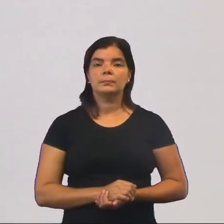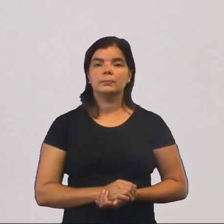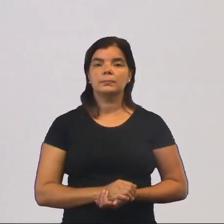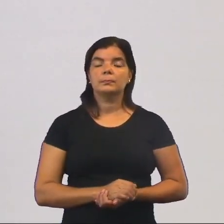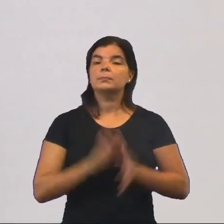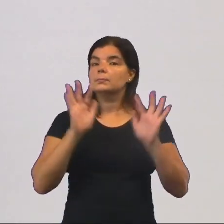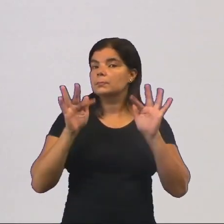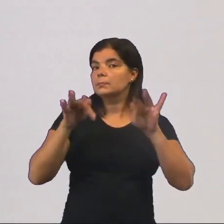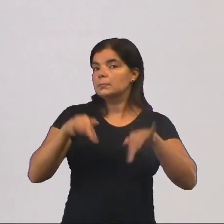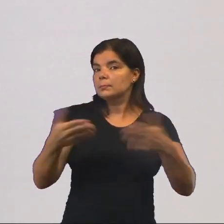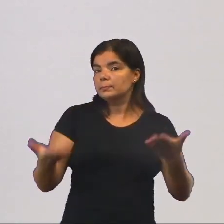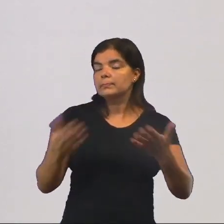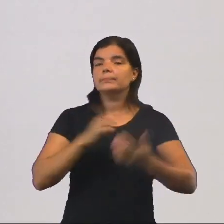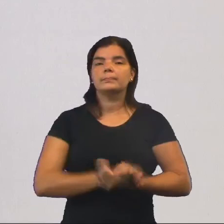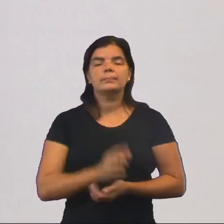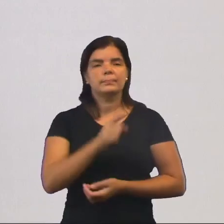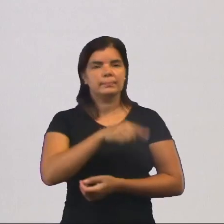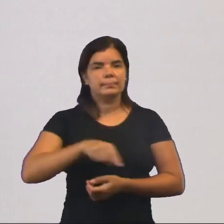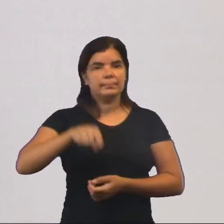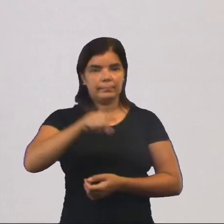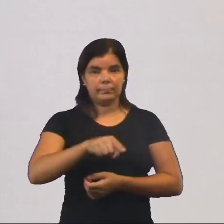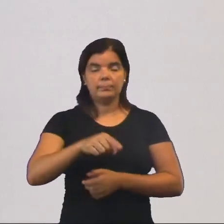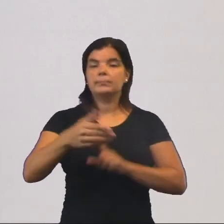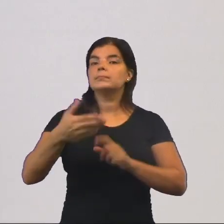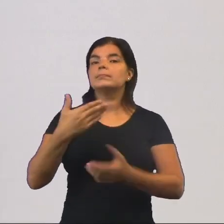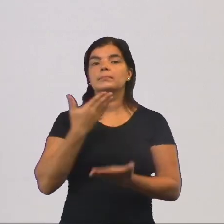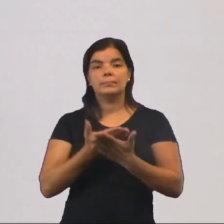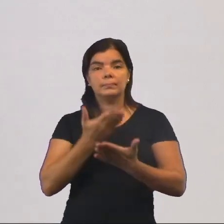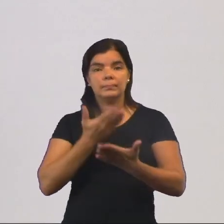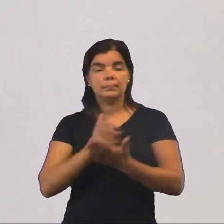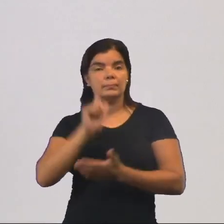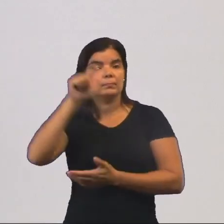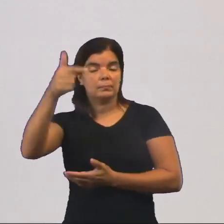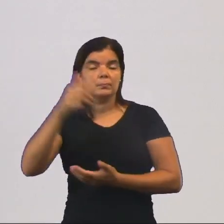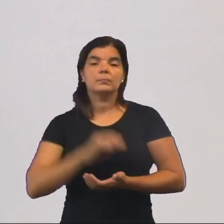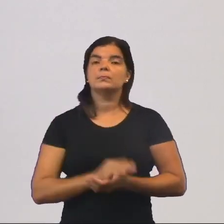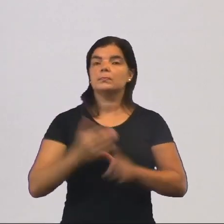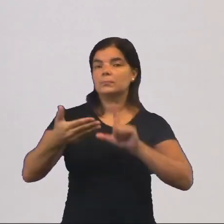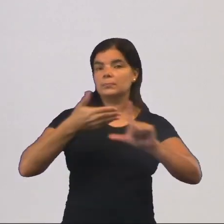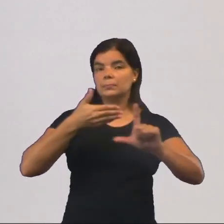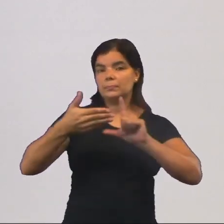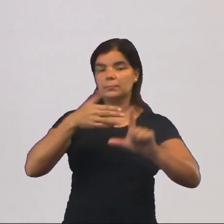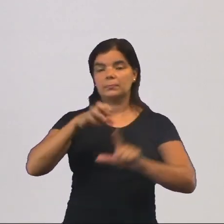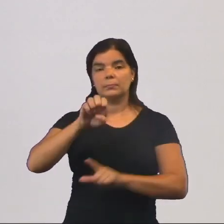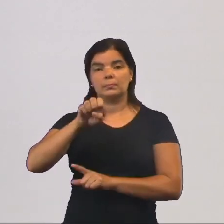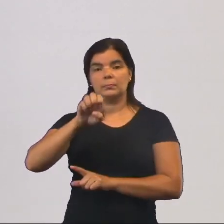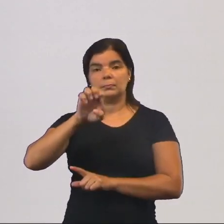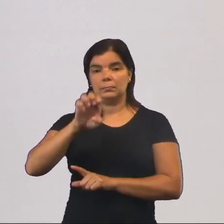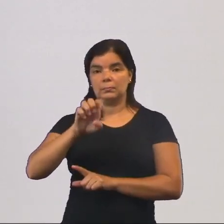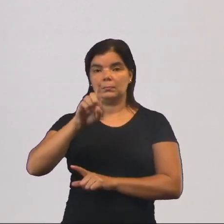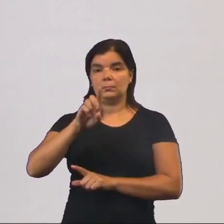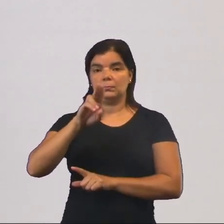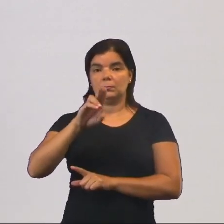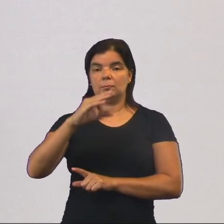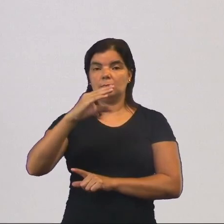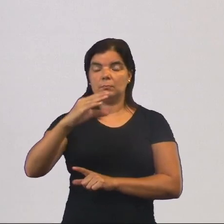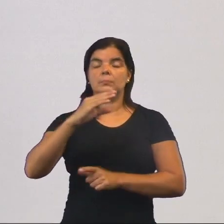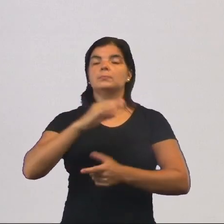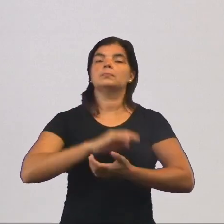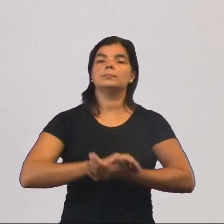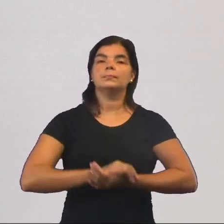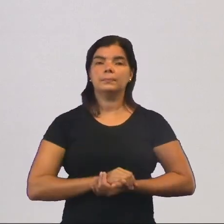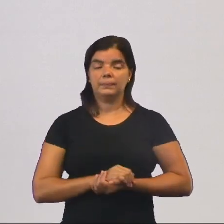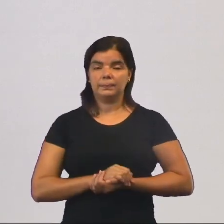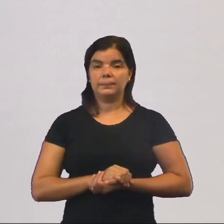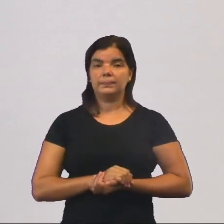E, para finalizar, se você quiser acessar esta aula e outras aulas, você pode estar acessando no nosso site www